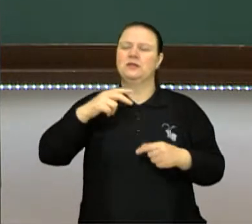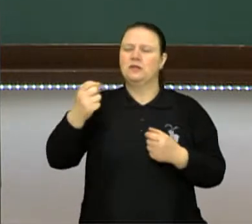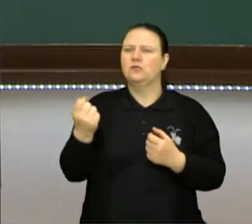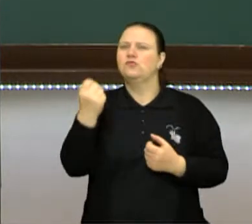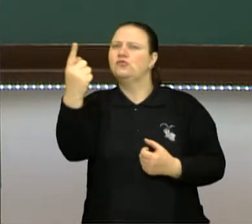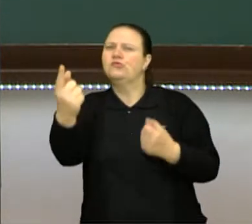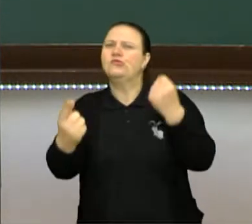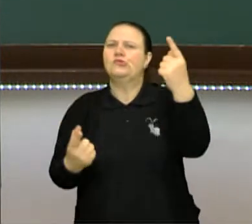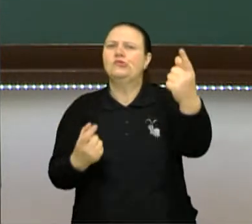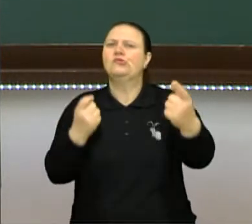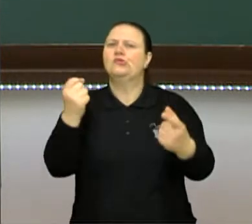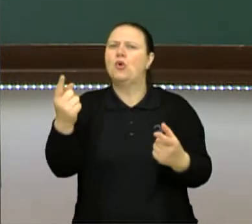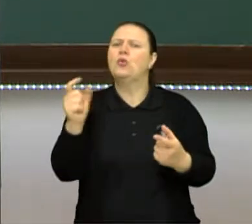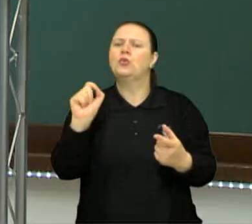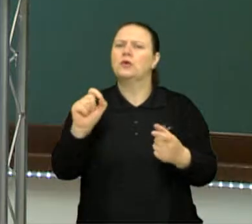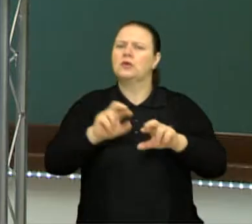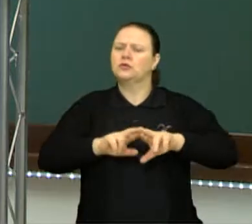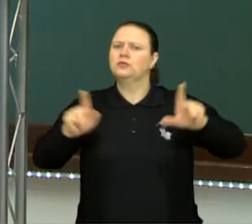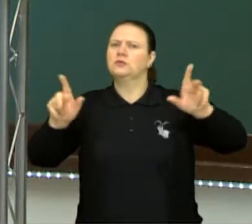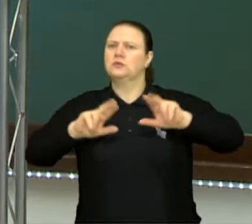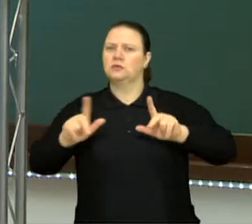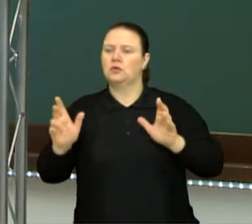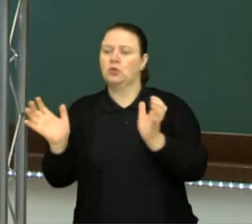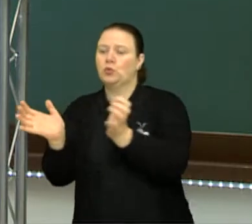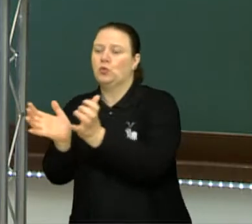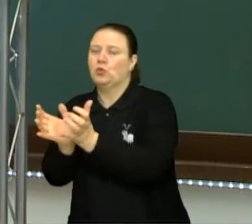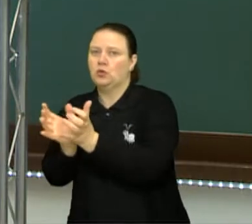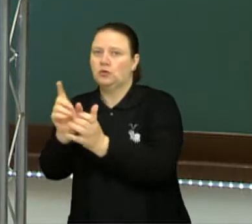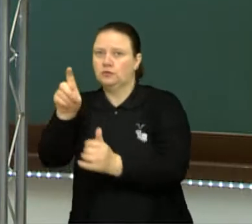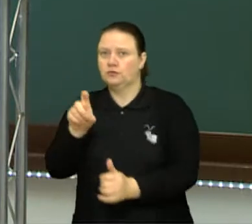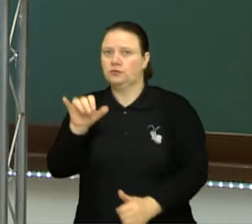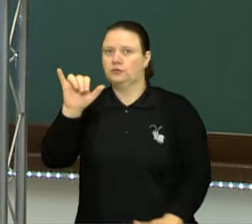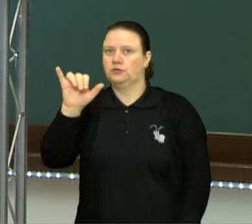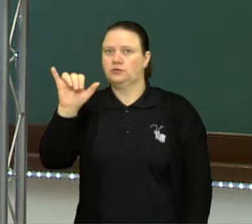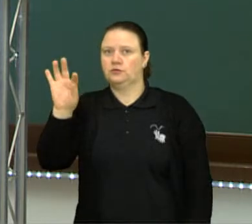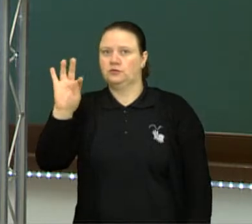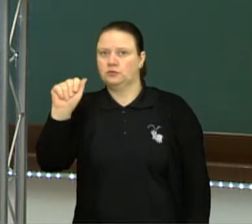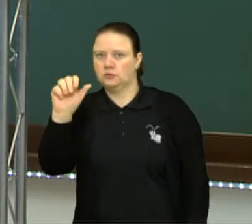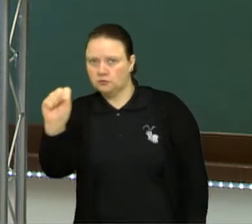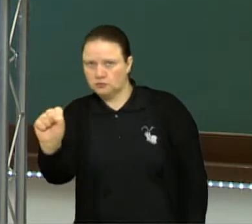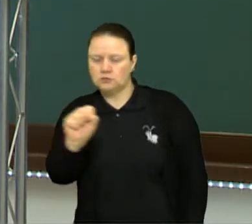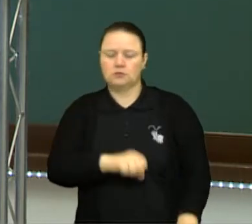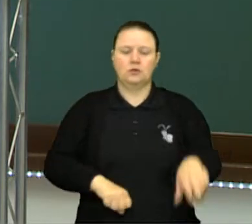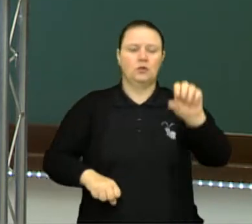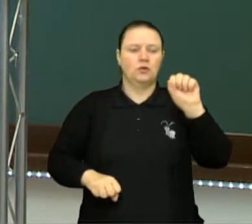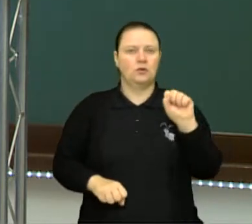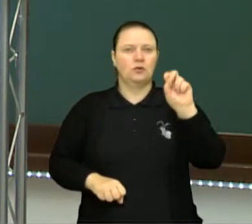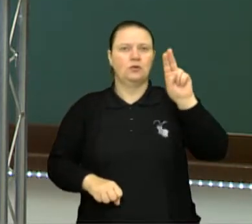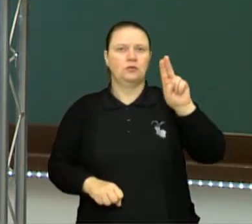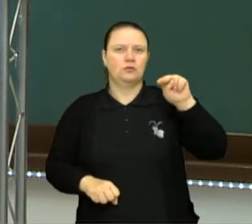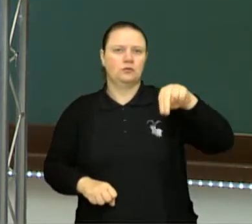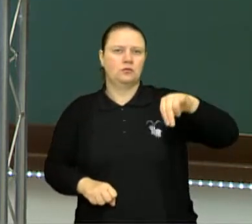nós temos dois grupos específicos que se destacam, os xiitas e os sunitas. Os sunitas mais